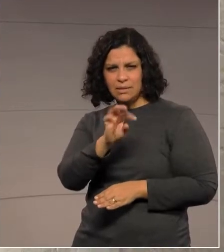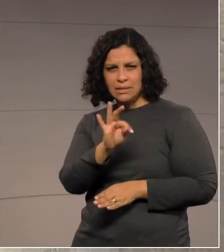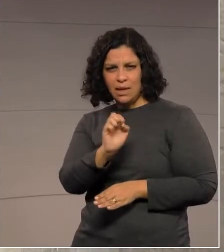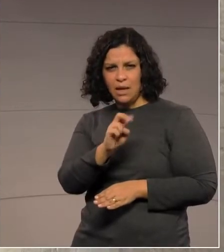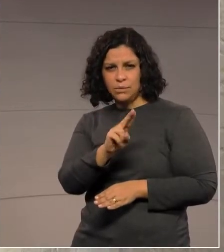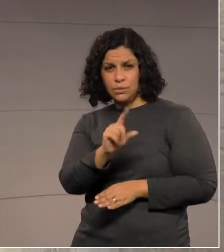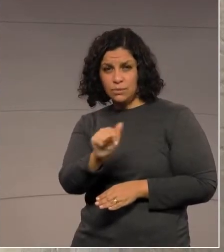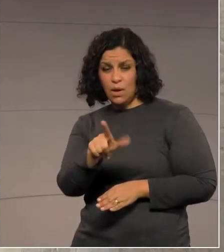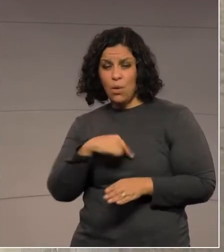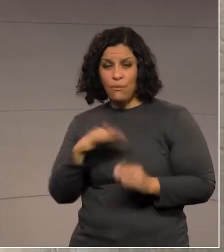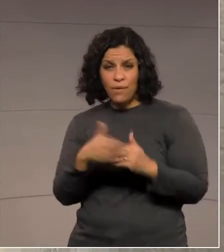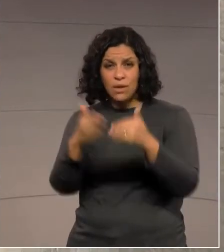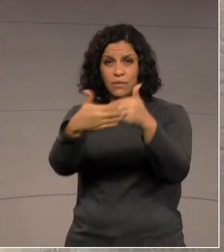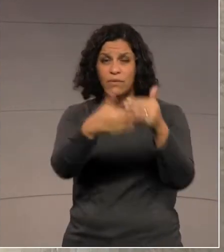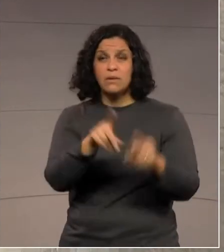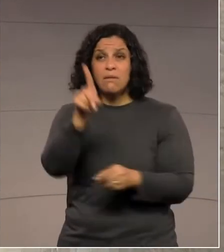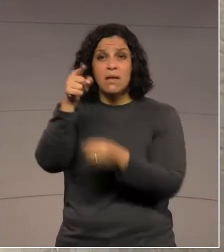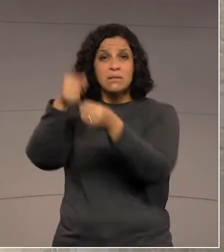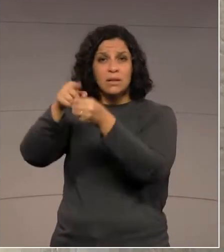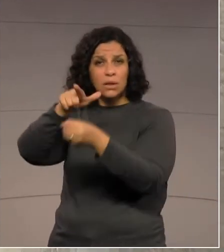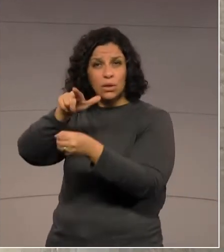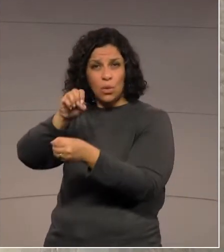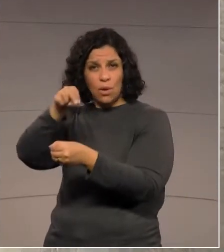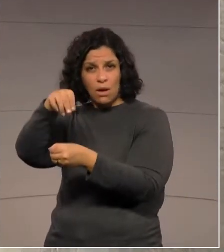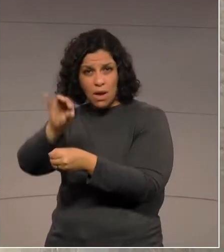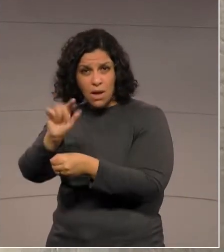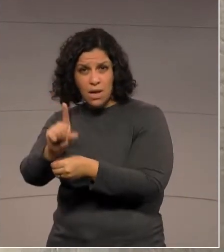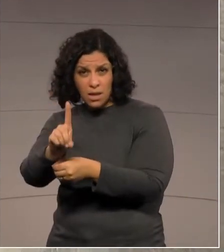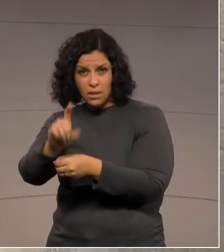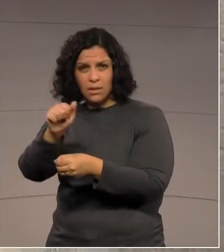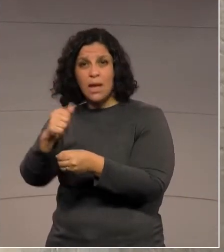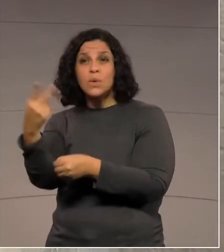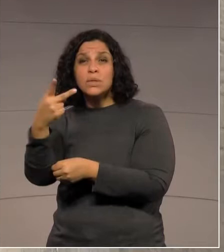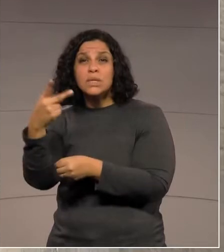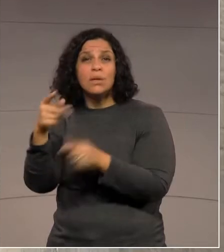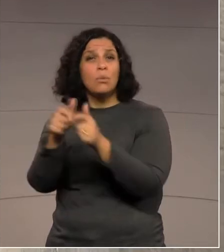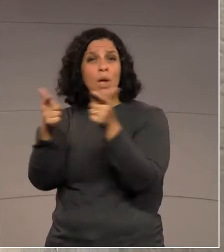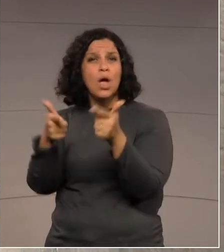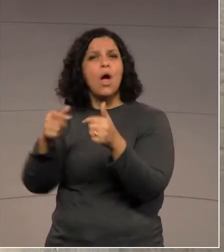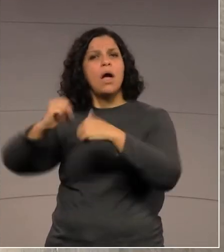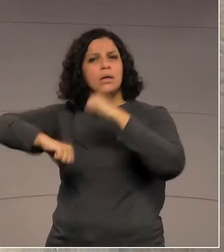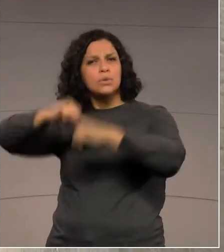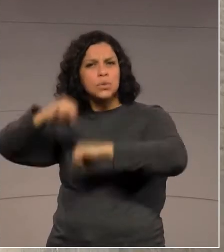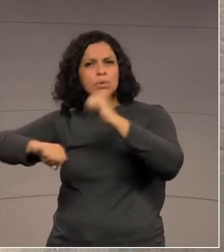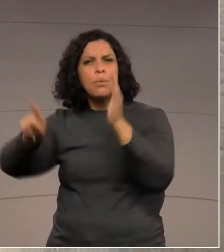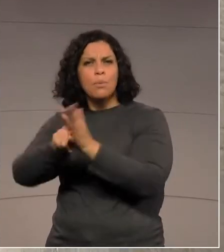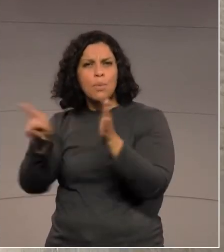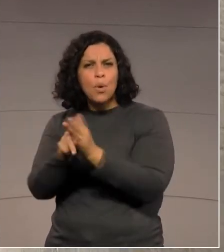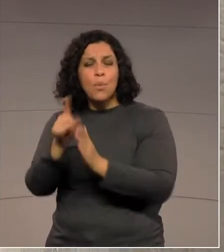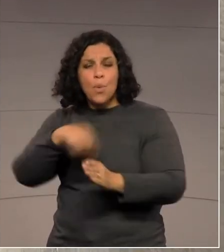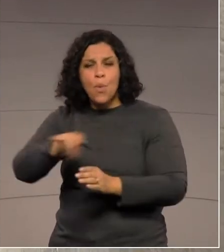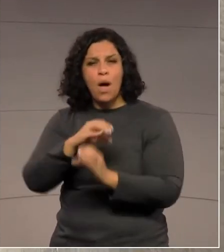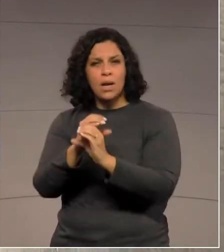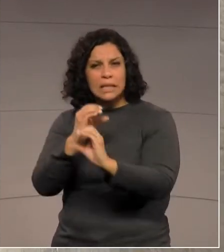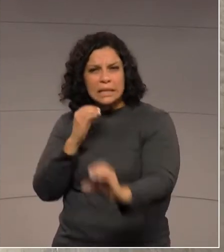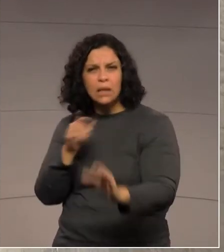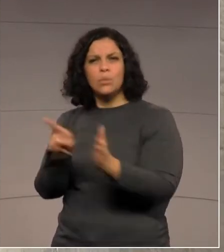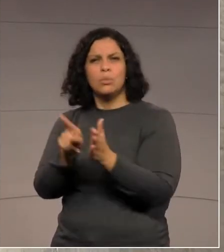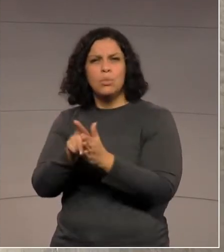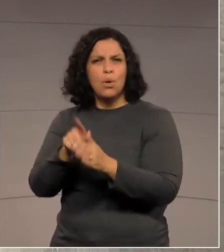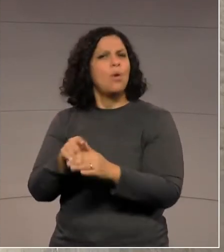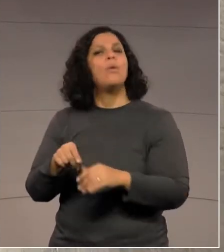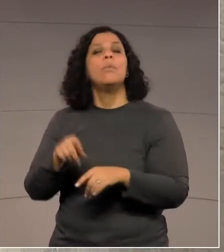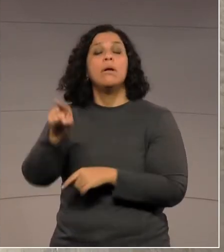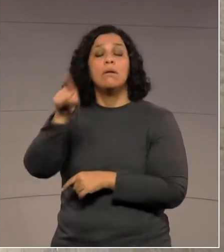do polo de metais sanitários de Luanda, por exemplo, que é o segundo maior do país, diga-se de passagem, é um arranjo produtivo local